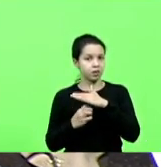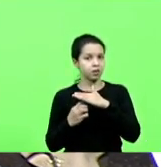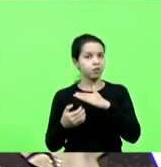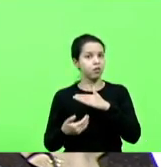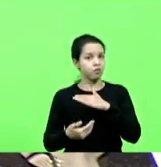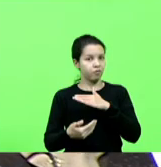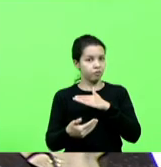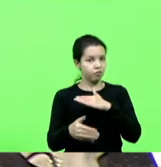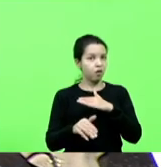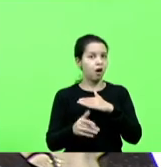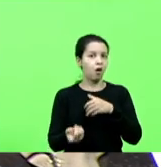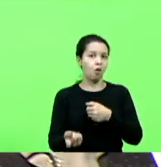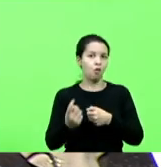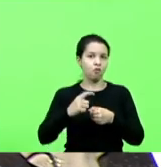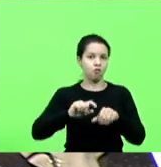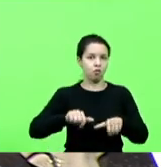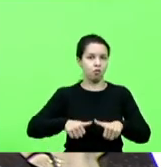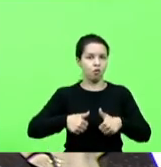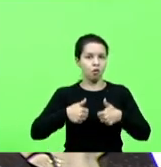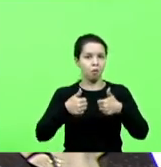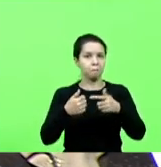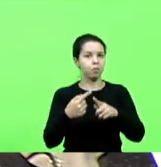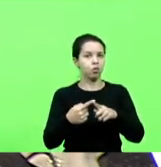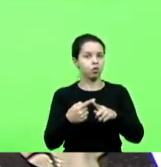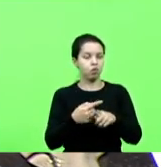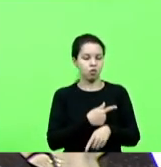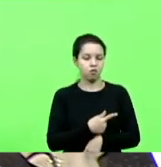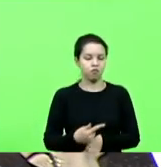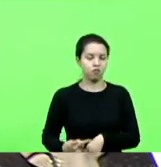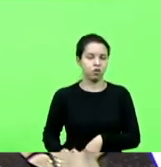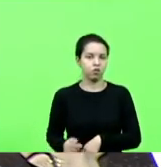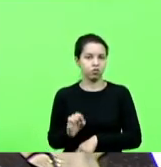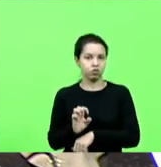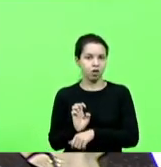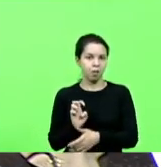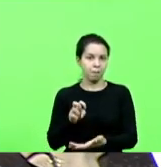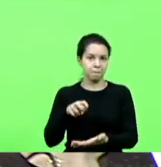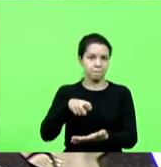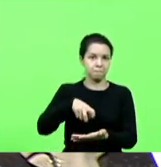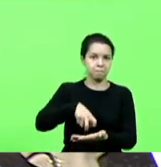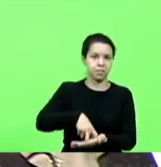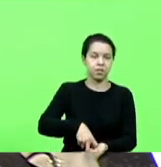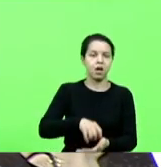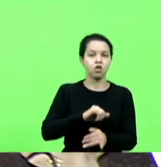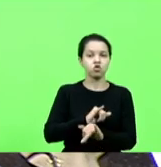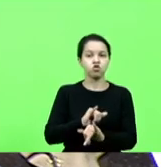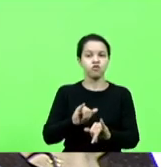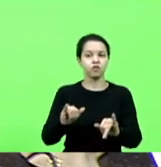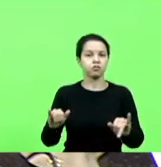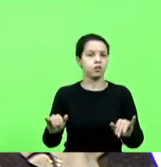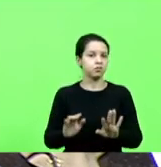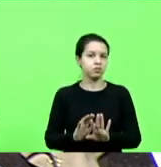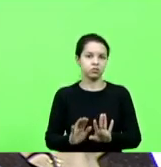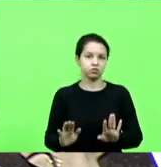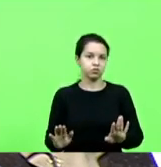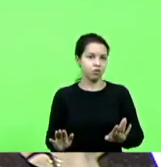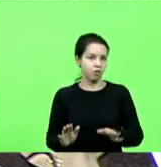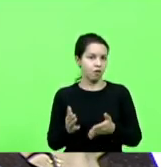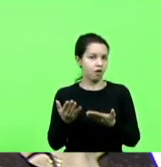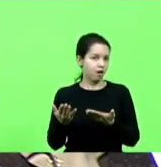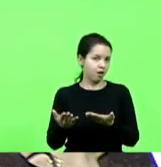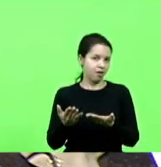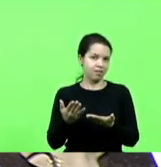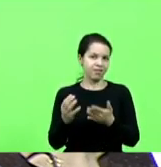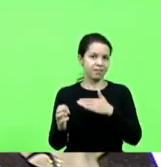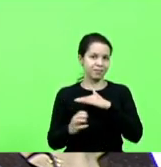reestabelecer, porque o Estado deu uma penalidade de advertência para a empresa que está em